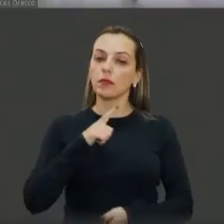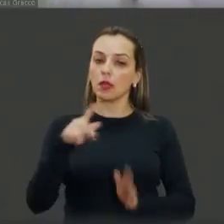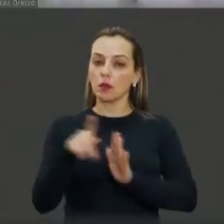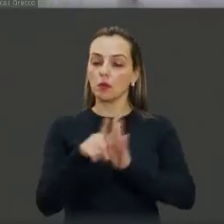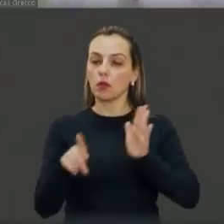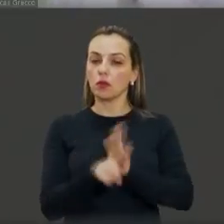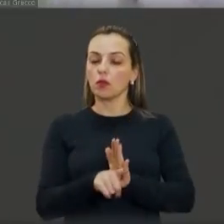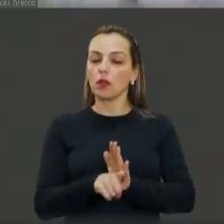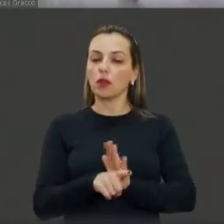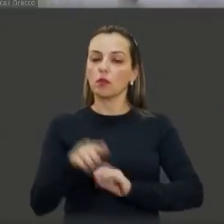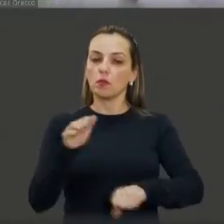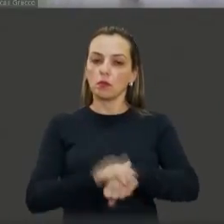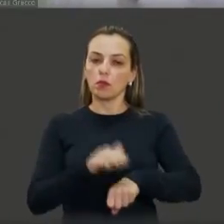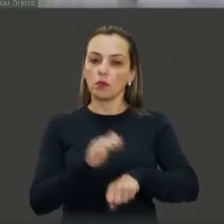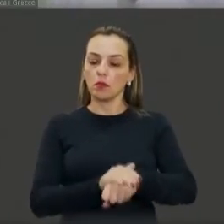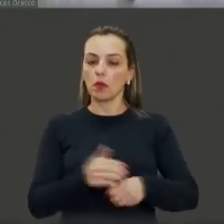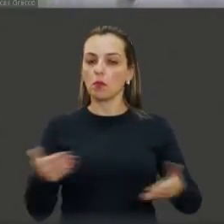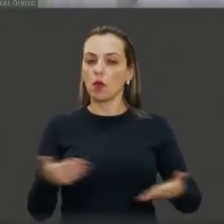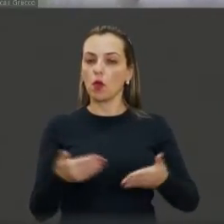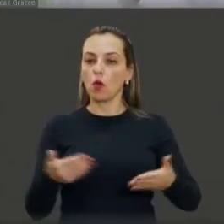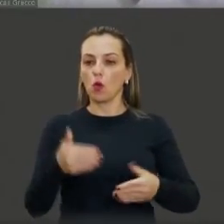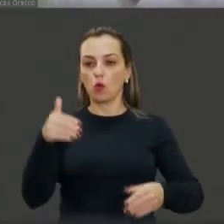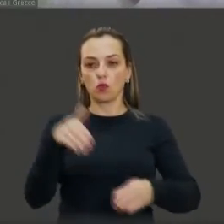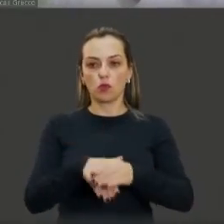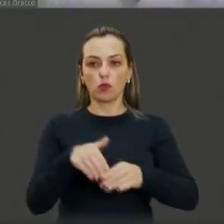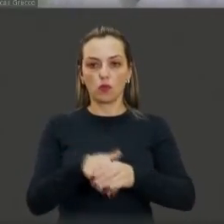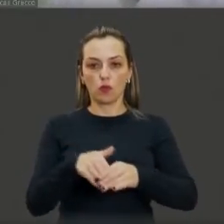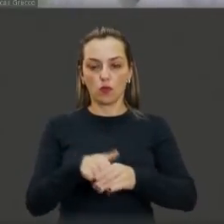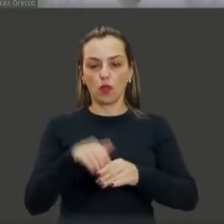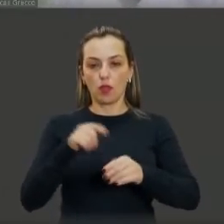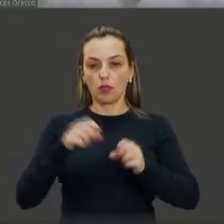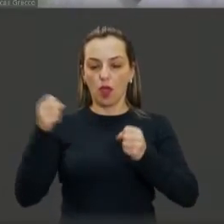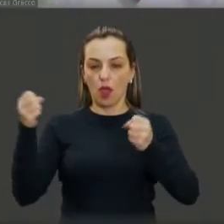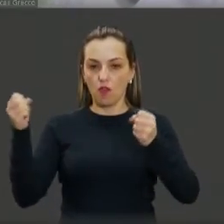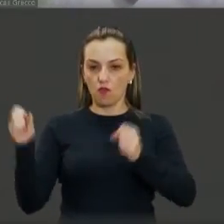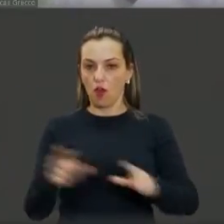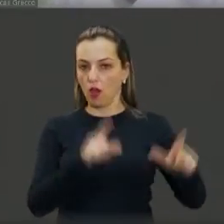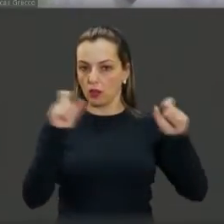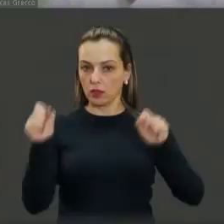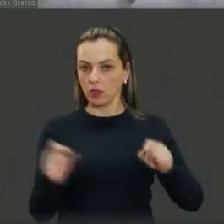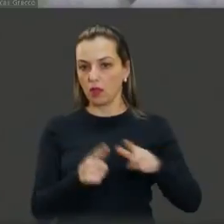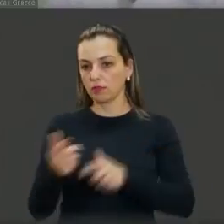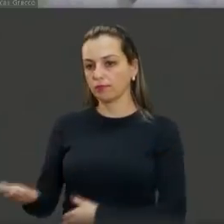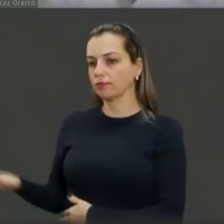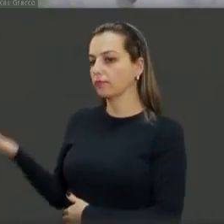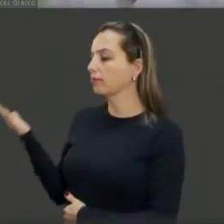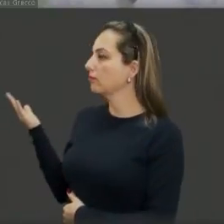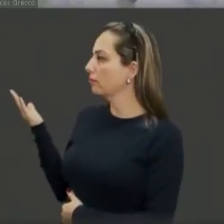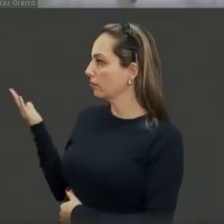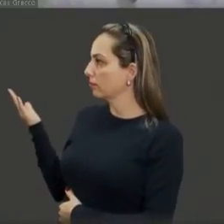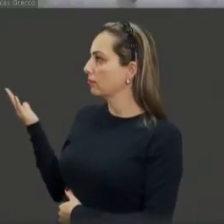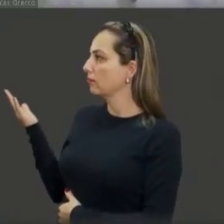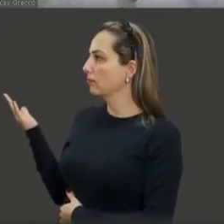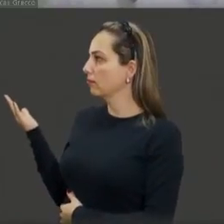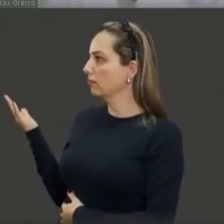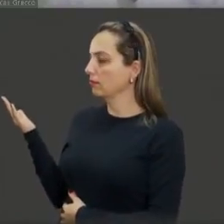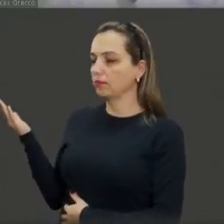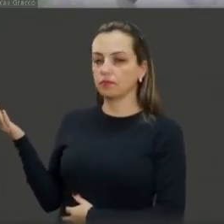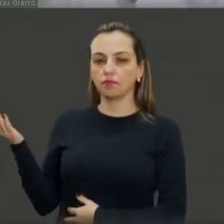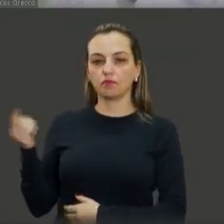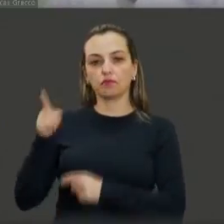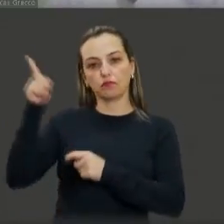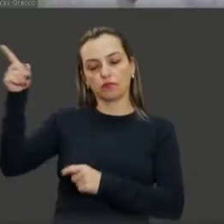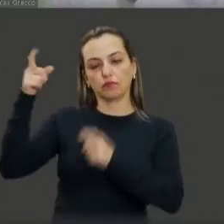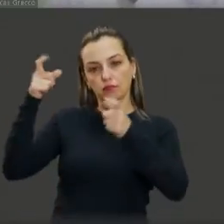votado hoje, eu queria já antecipar os comentários, não dá tempo de passar essas fotos no debate do projeto. Está aí, uma construção lá no